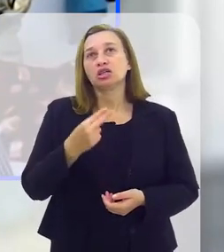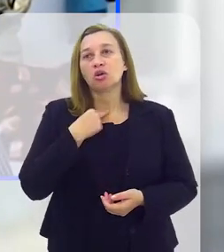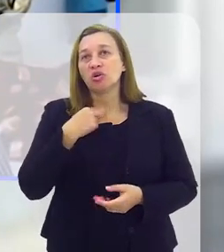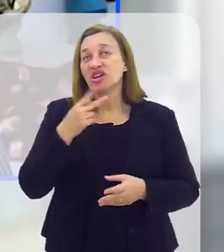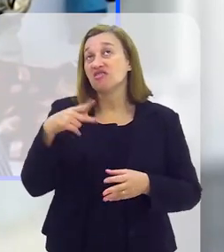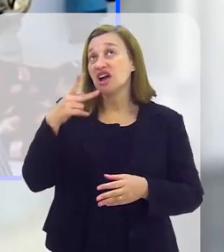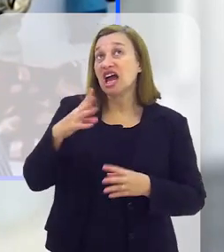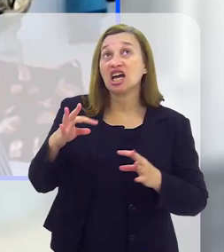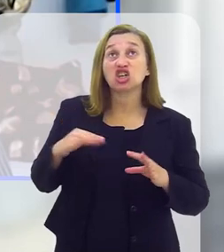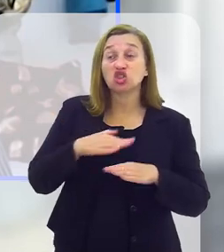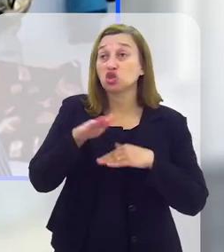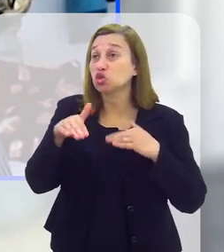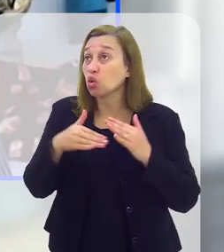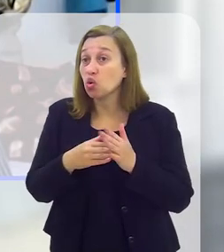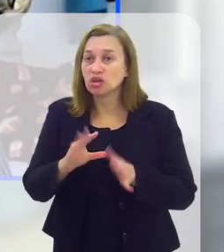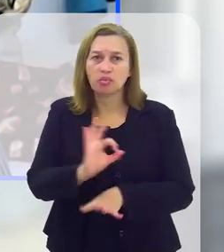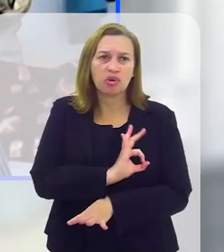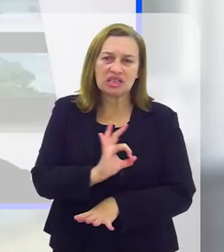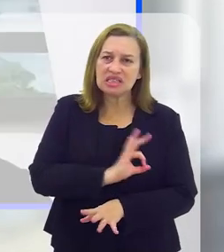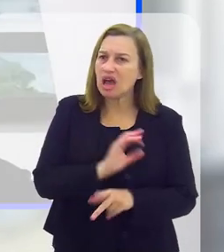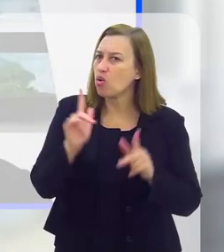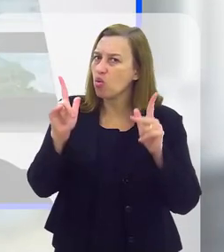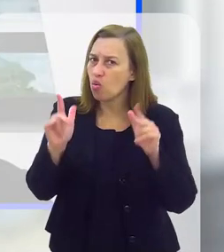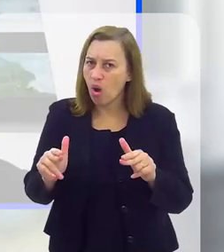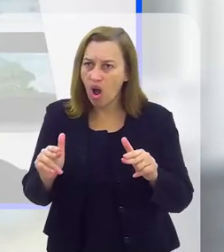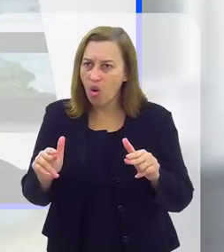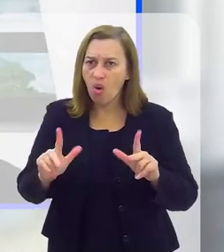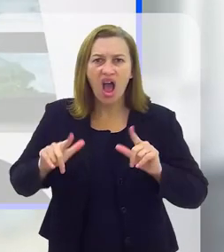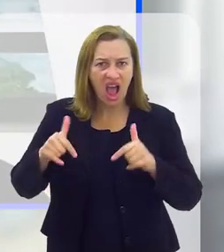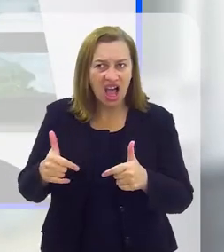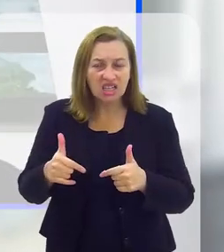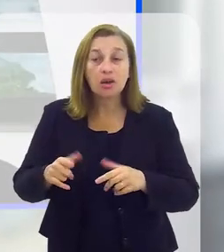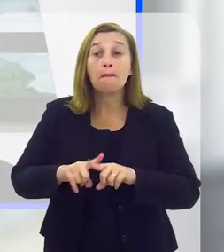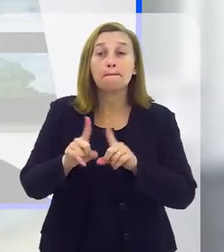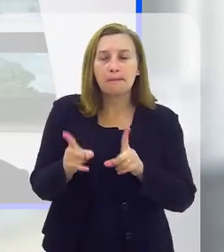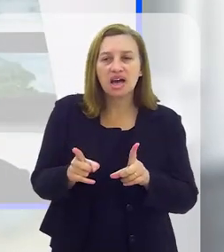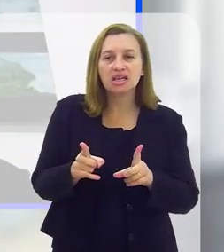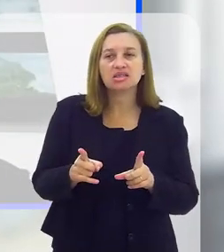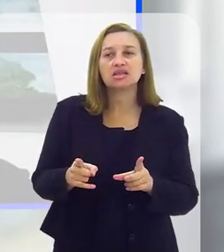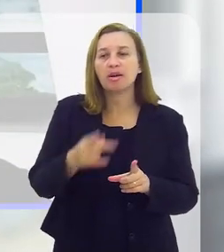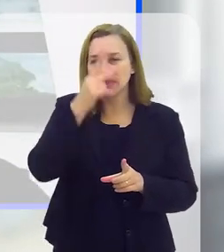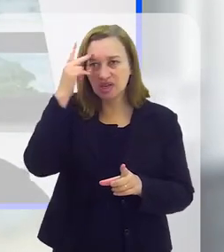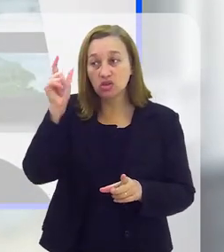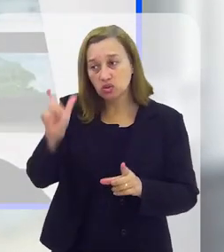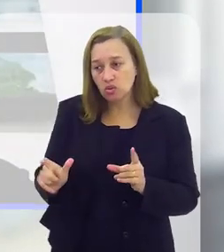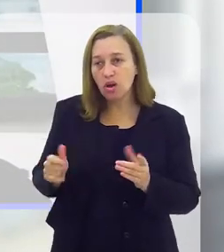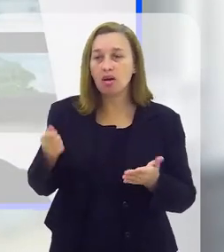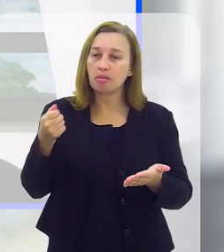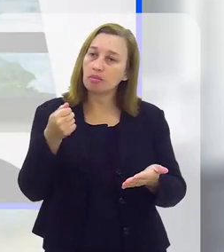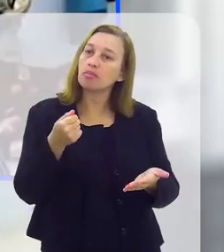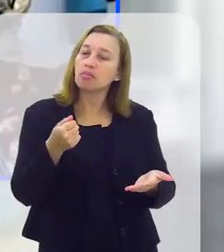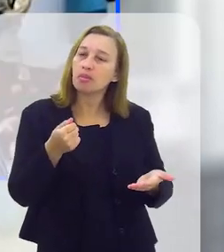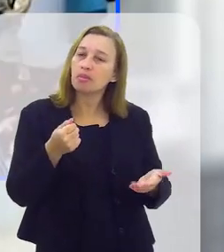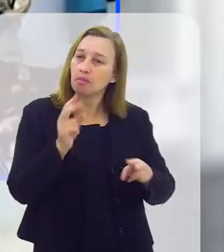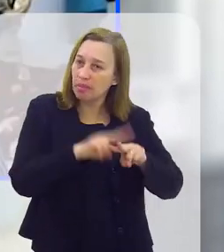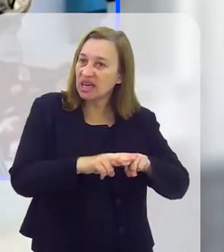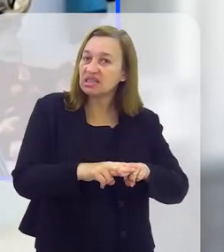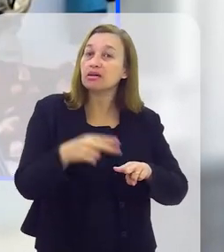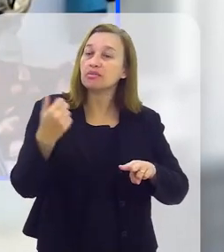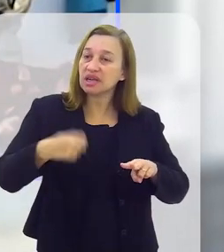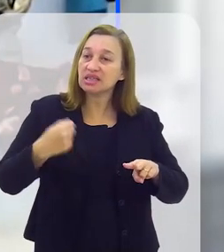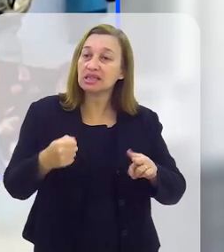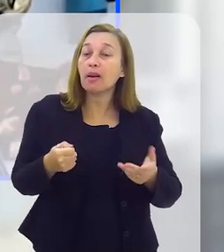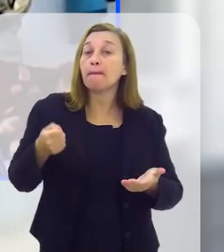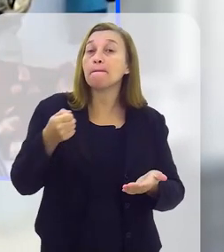não digo que não podemos generalizar que todos os guardas penitenciários assim façam, assim ajam, mas o preso tem que pagar